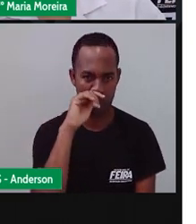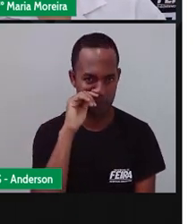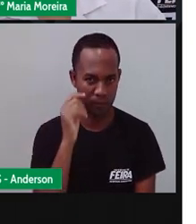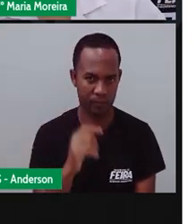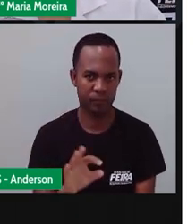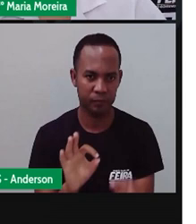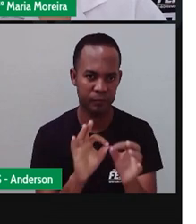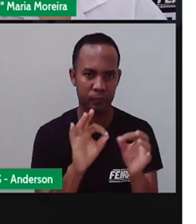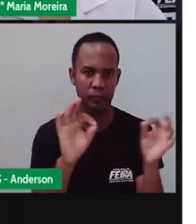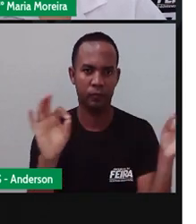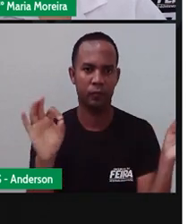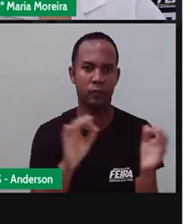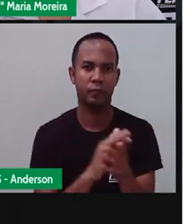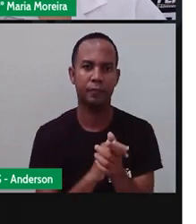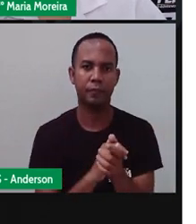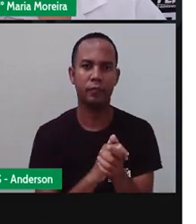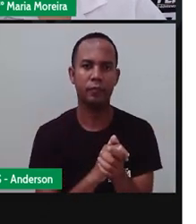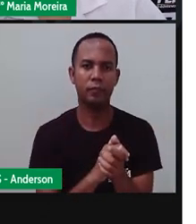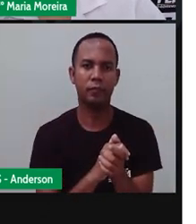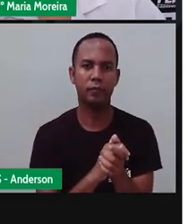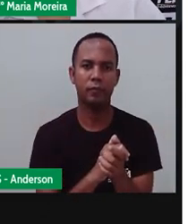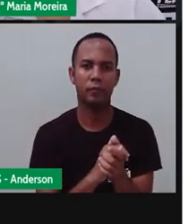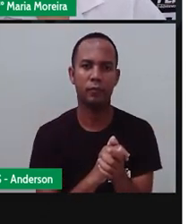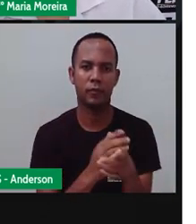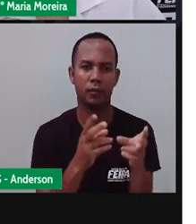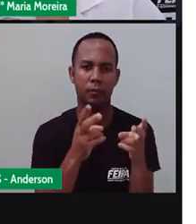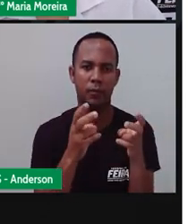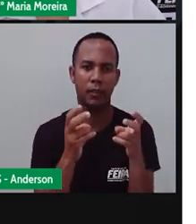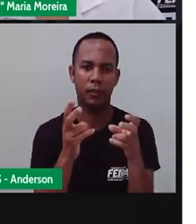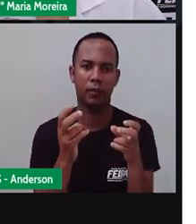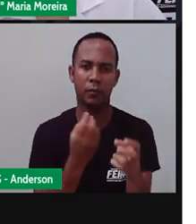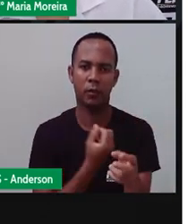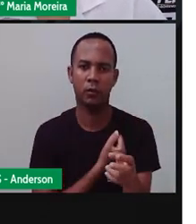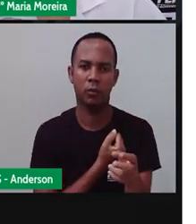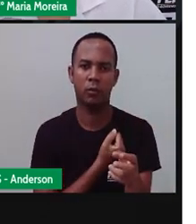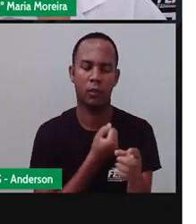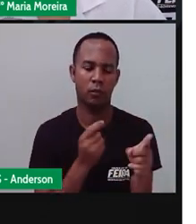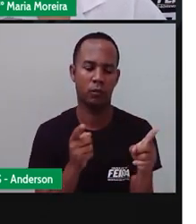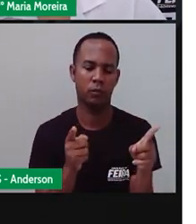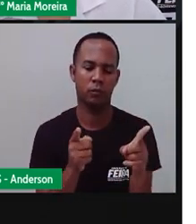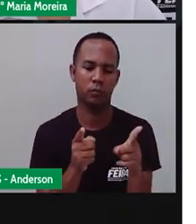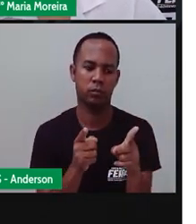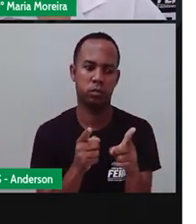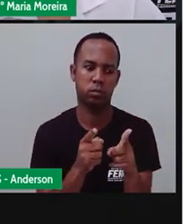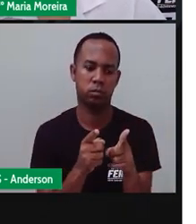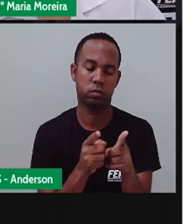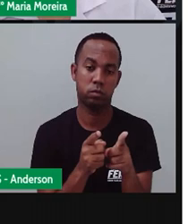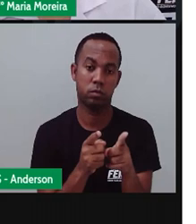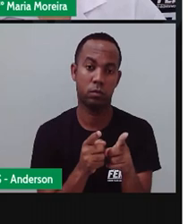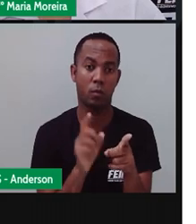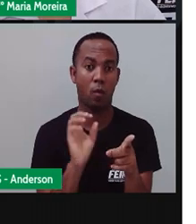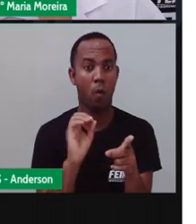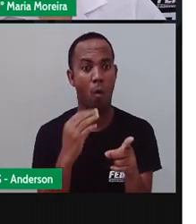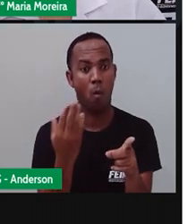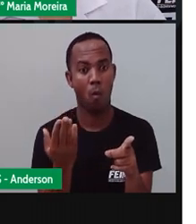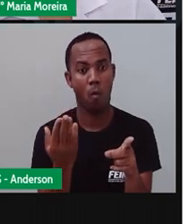distância aqui. Só que quando eu estou aqui, perceba que o número já diminui. Porque a minha imagem, ela faz o quê? Ela